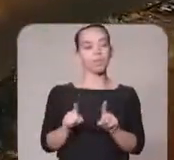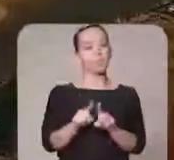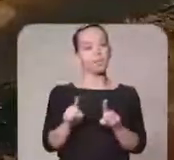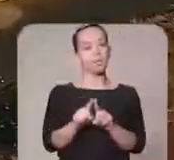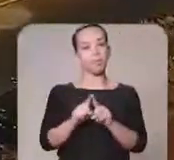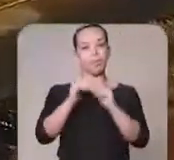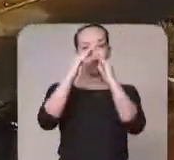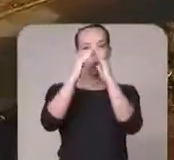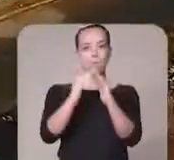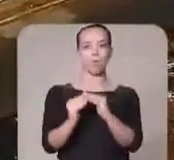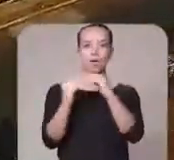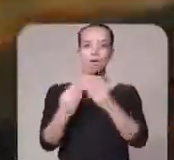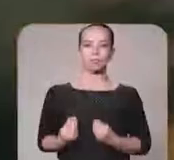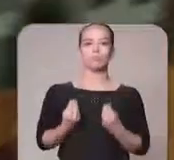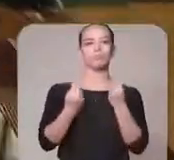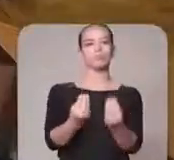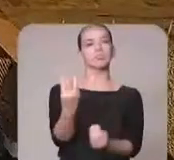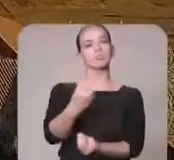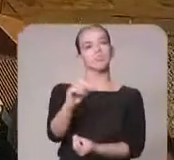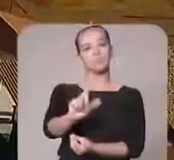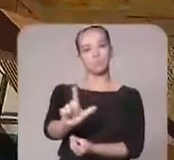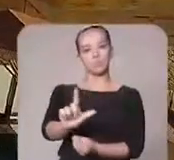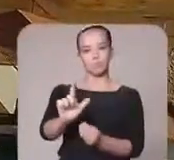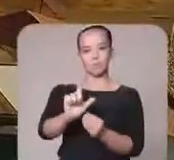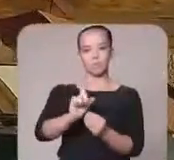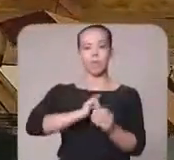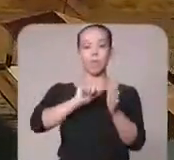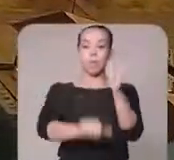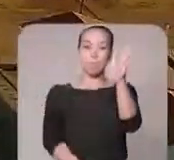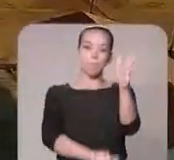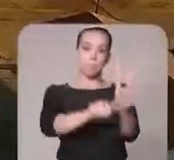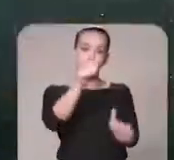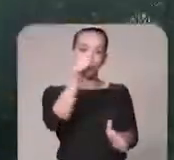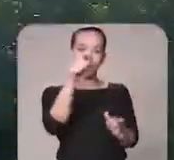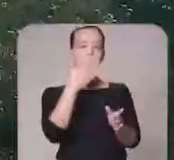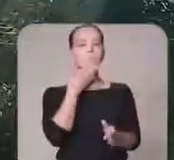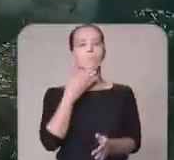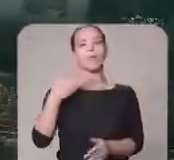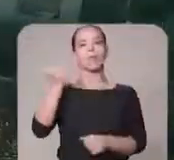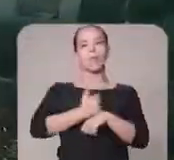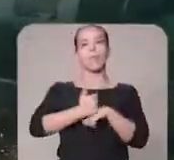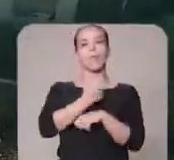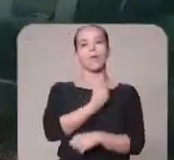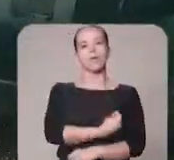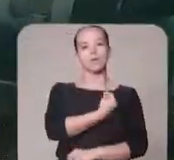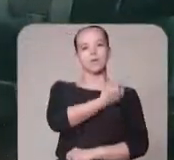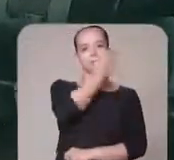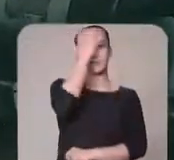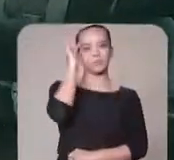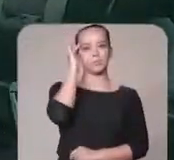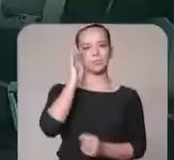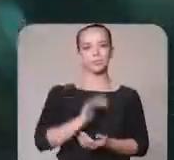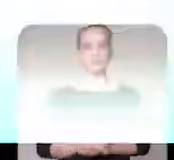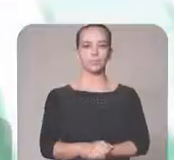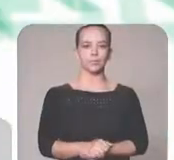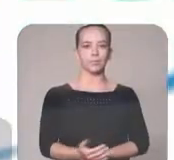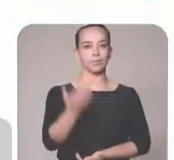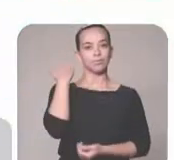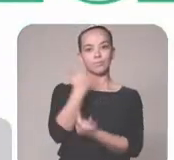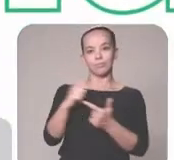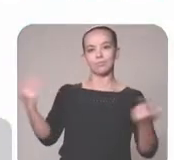Além das moradias entregues em Três Lagoas, elencando prioridades e melhorando a qualidade de vida das pessoas.